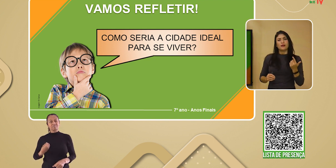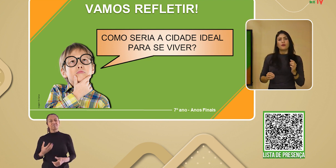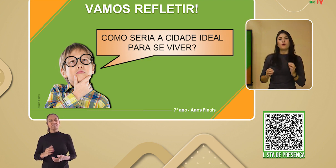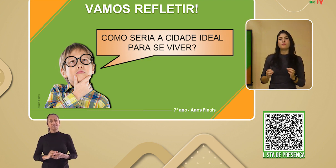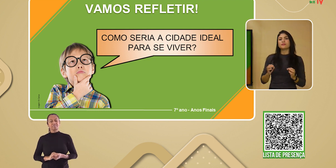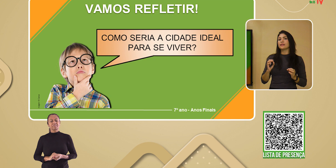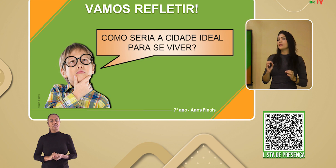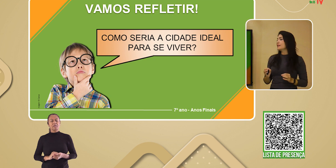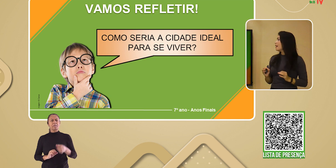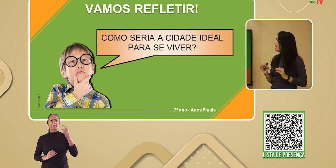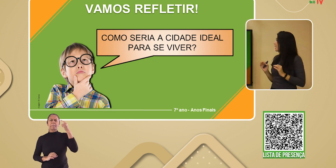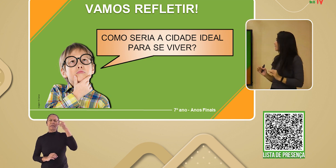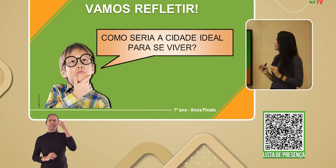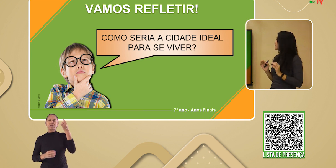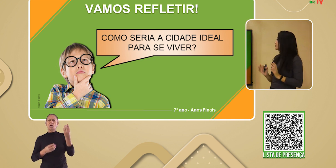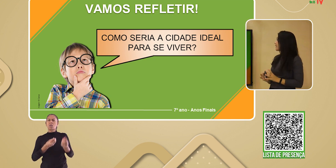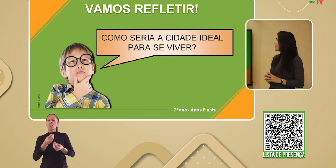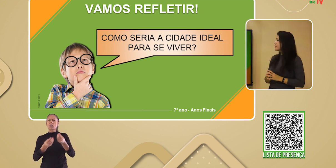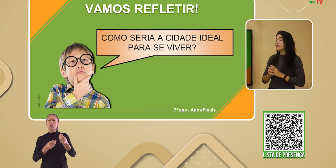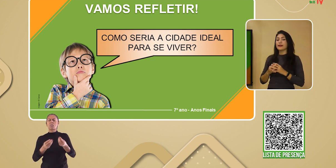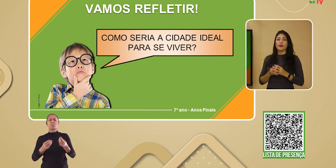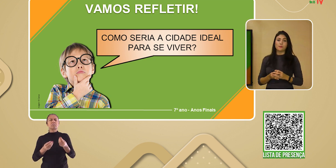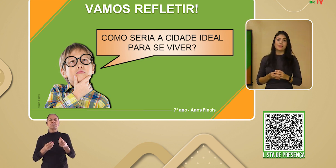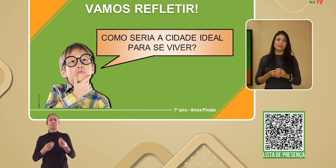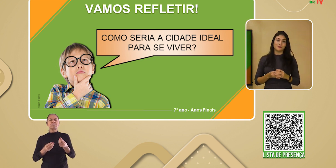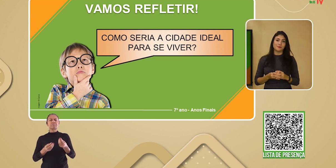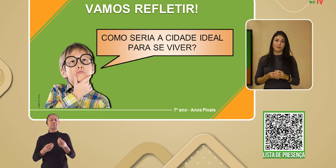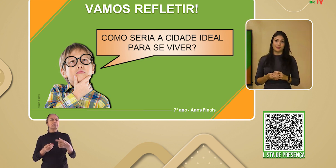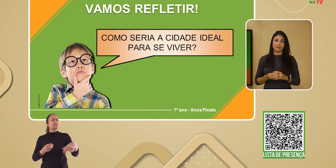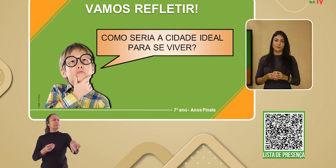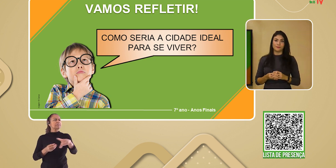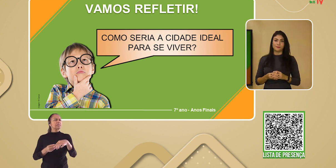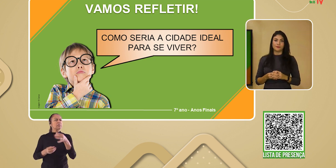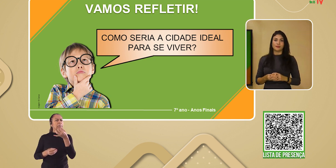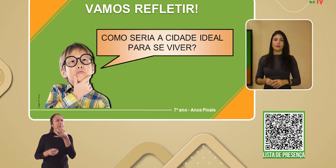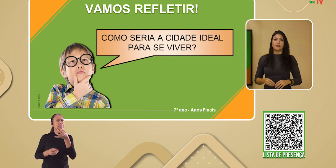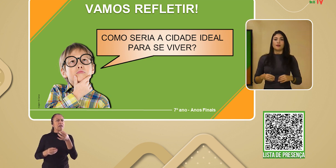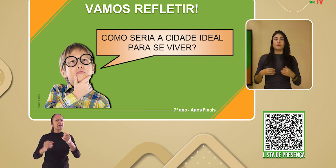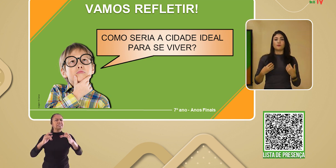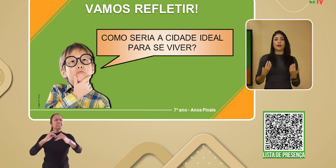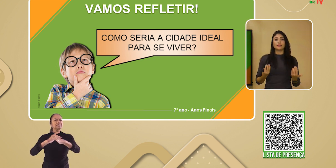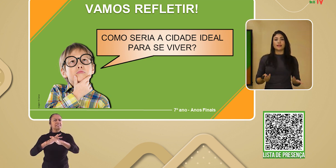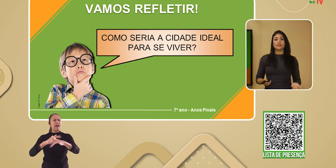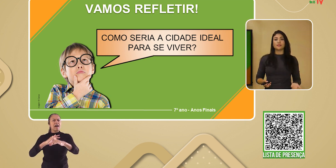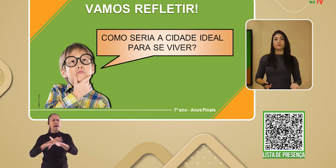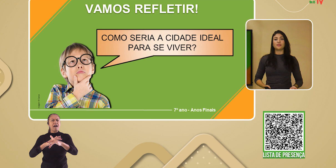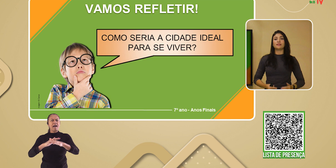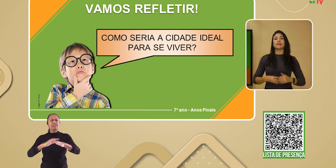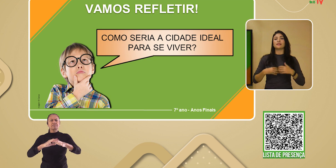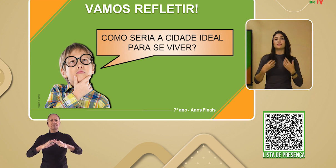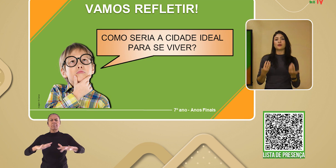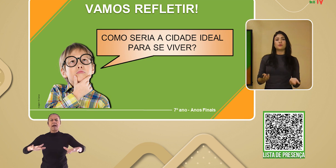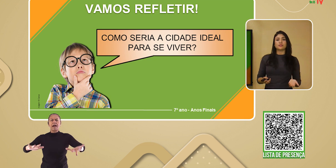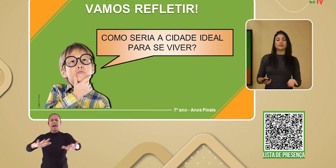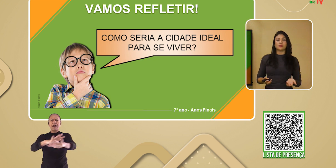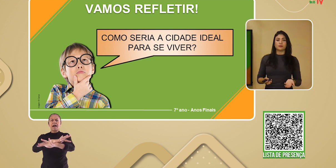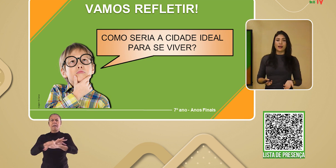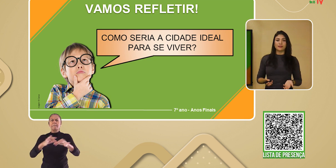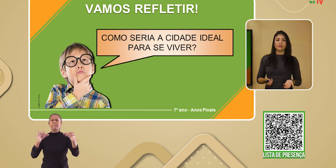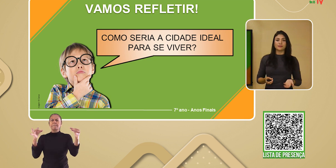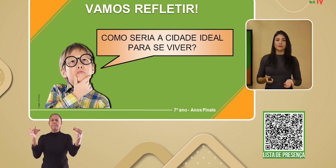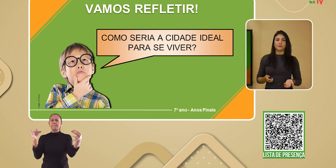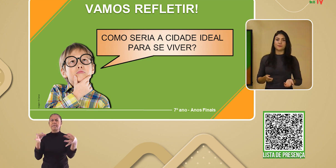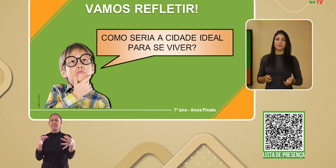bem, como seria a cidade ideal para se viver? Com qualidade de vida e saúde